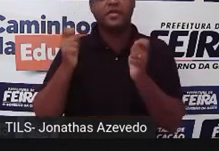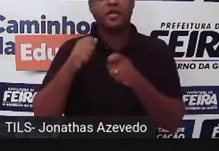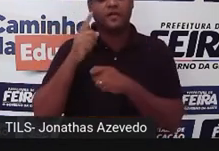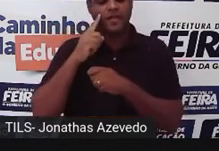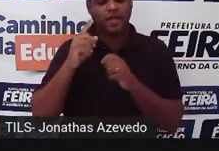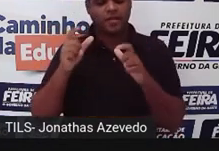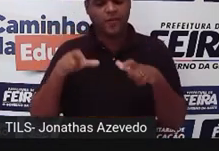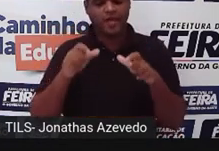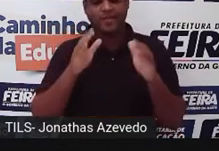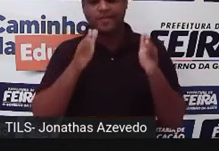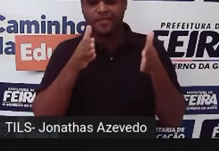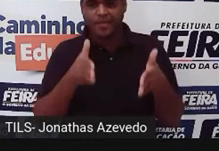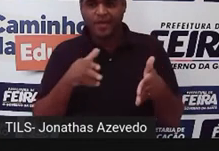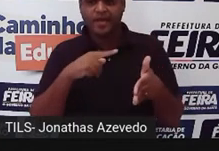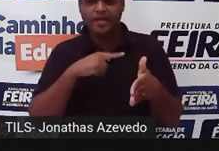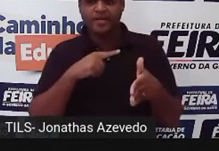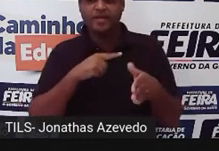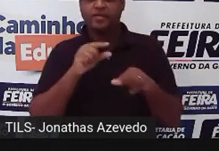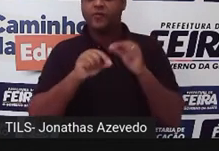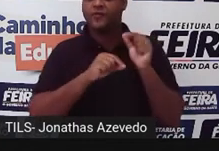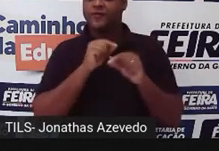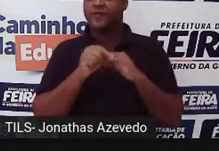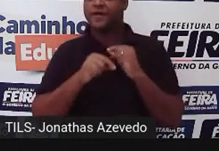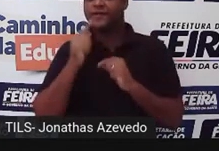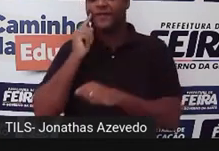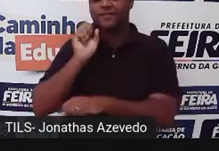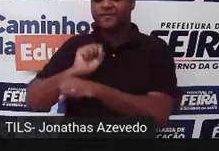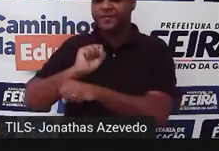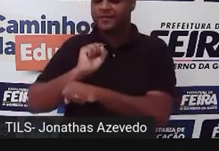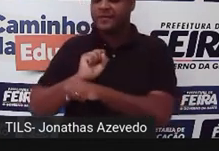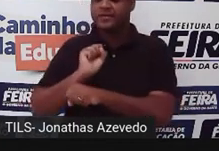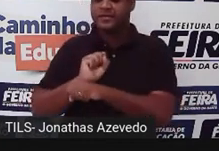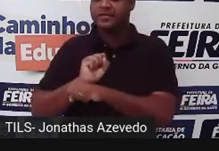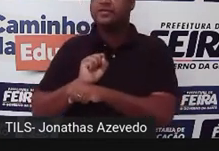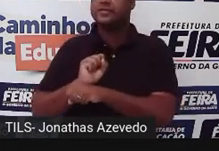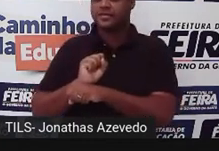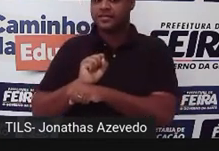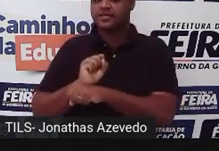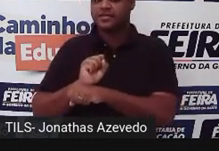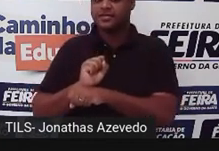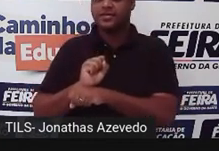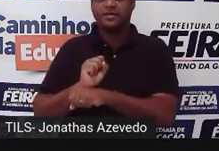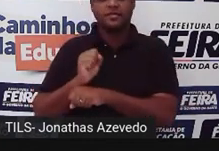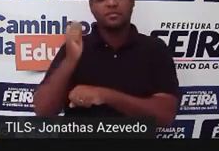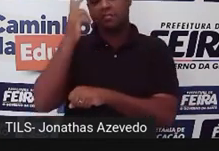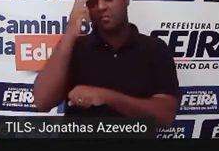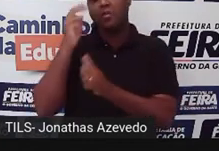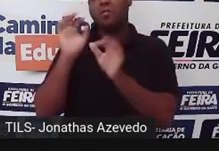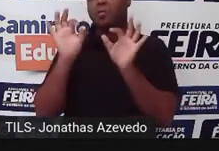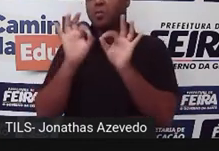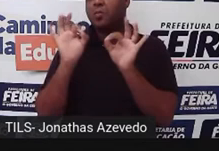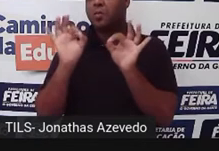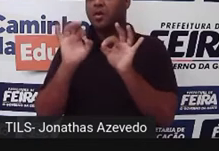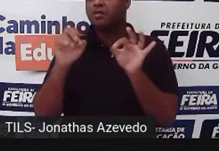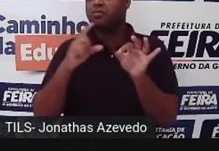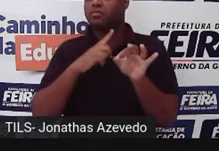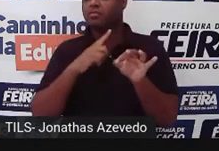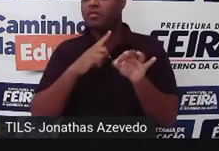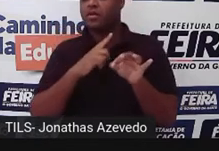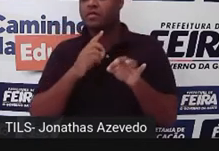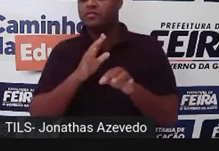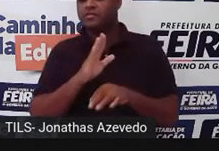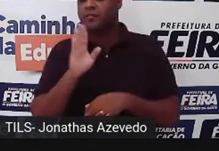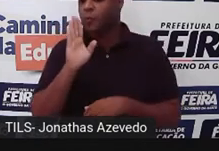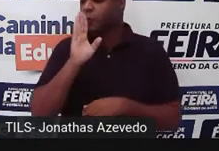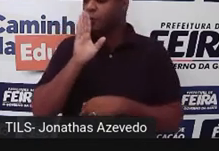cemitério, esperando pela chegada do defunto mais fresquinho. Quando já não havia mais ninguém por perto, dirigiu-se em